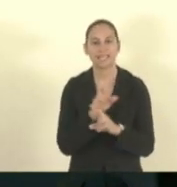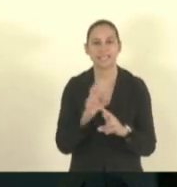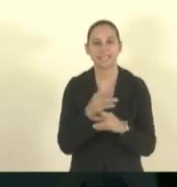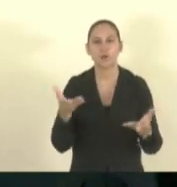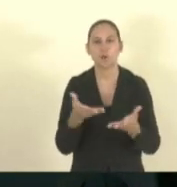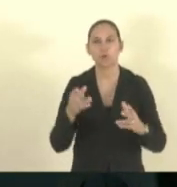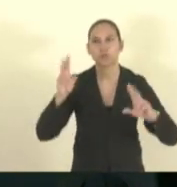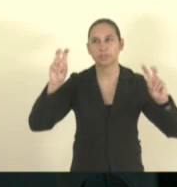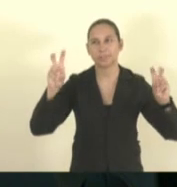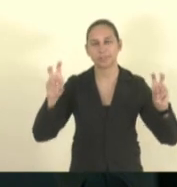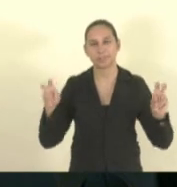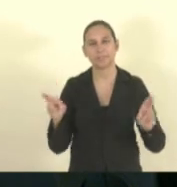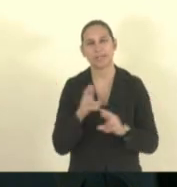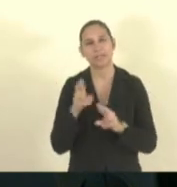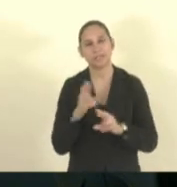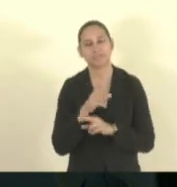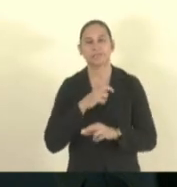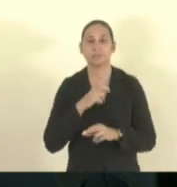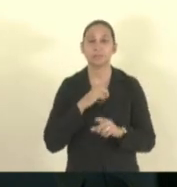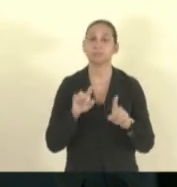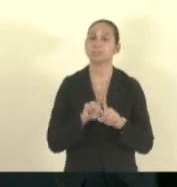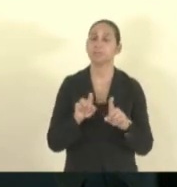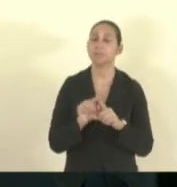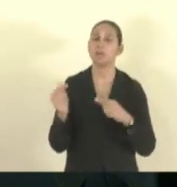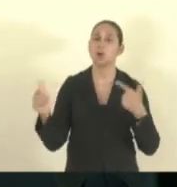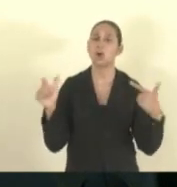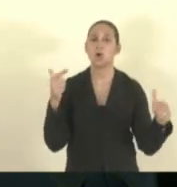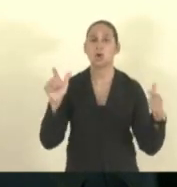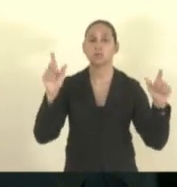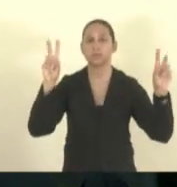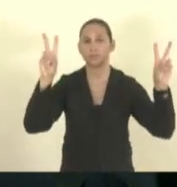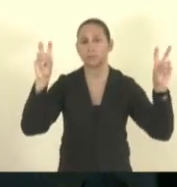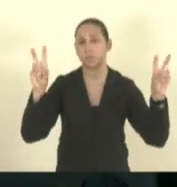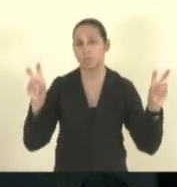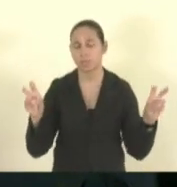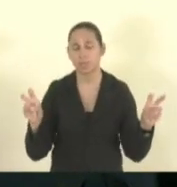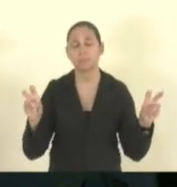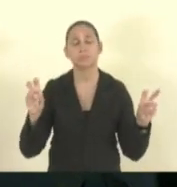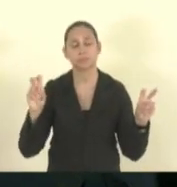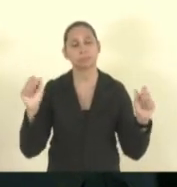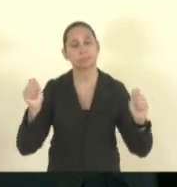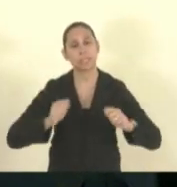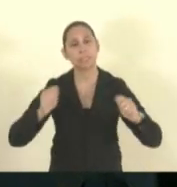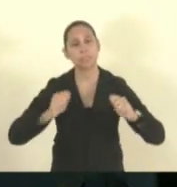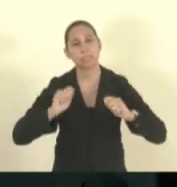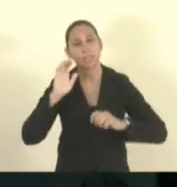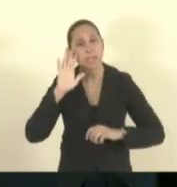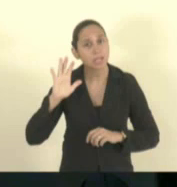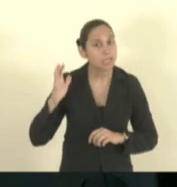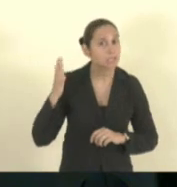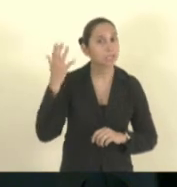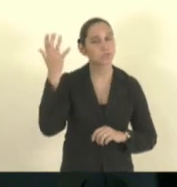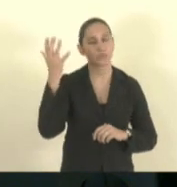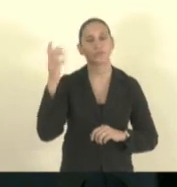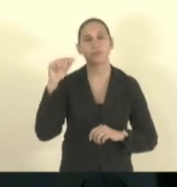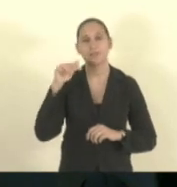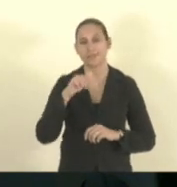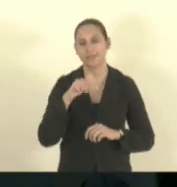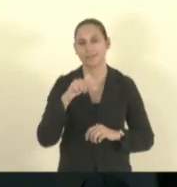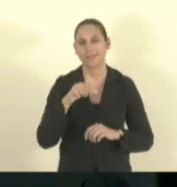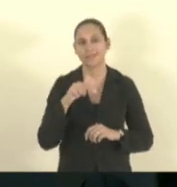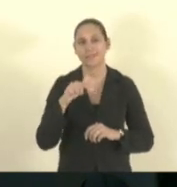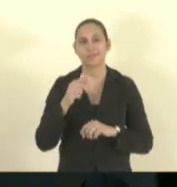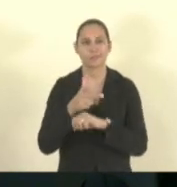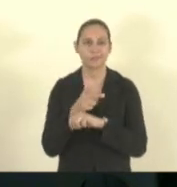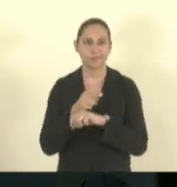série de outras questões podem ser, vamos dizer, resolvidas, sendo a gente tendo esses registros. Então,